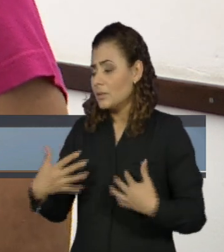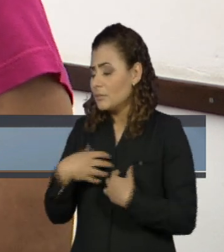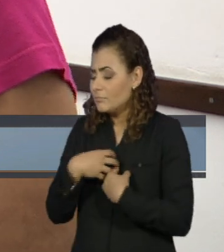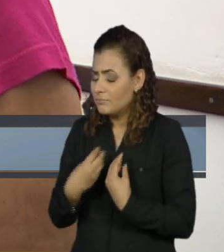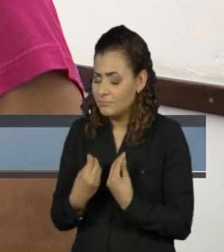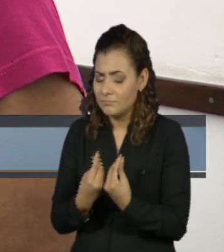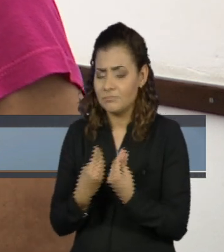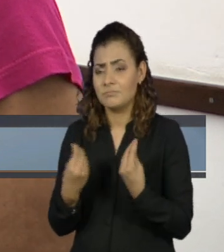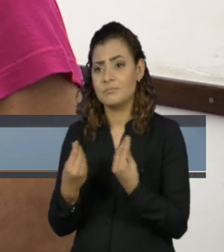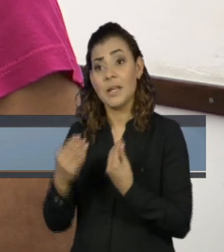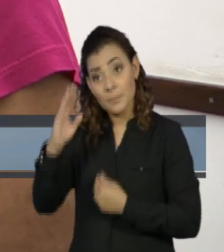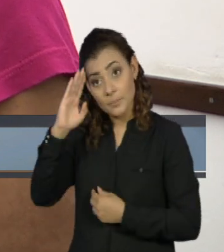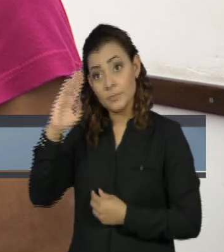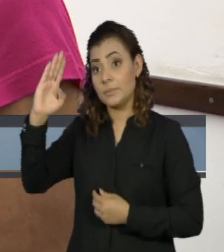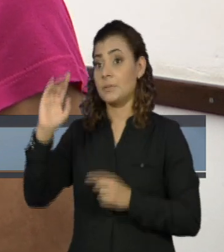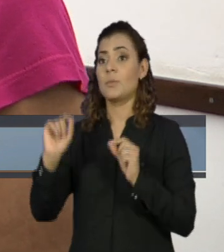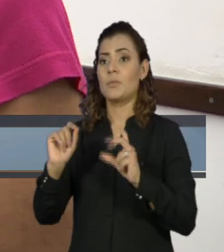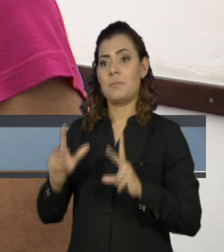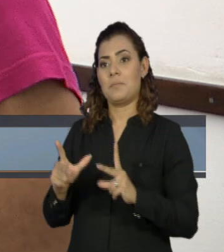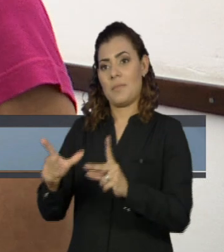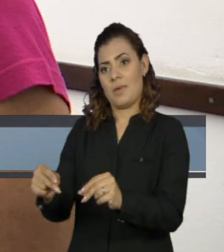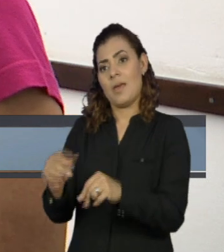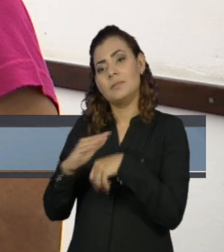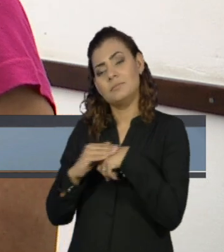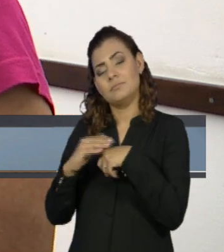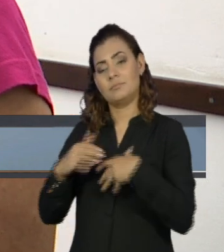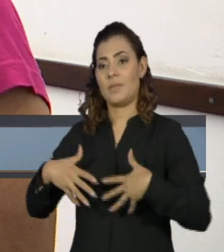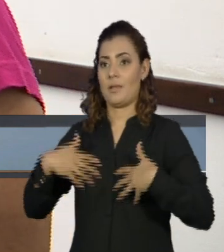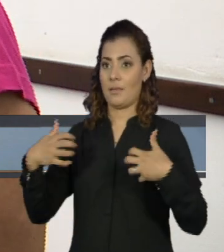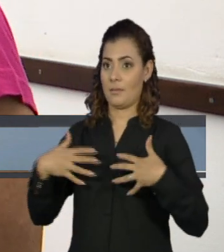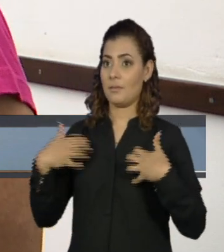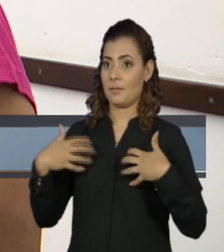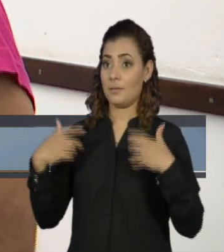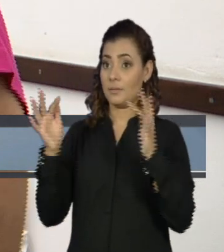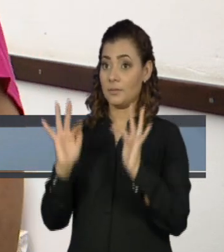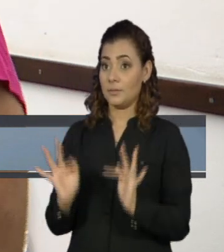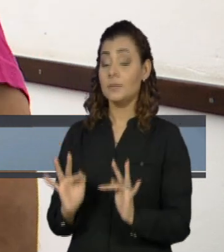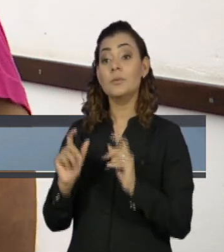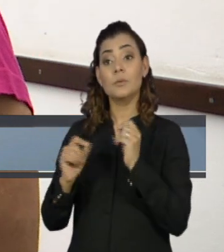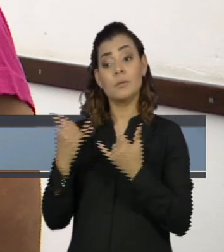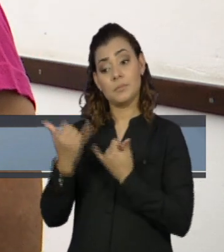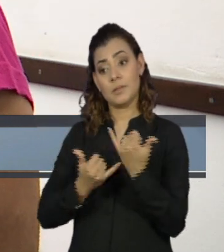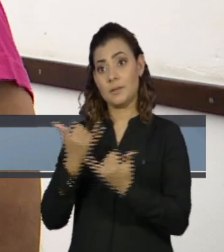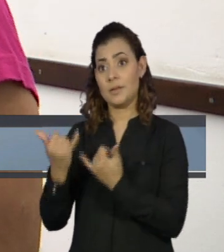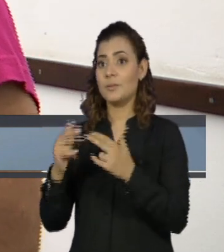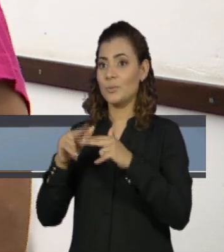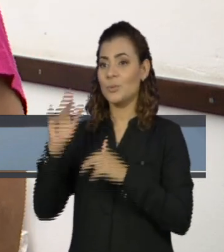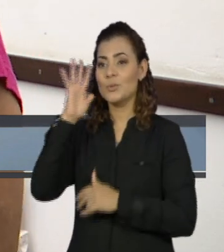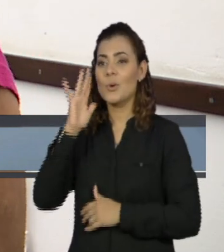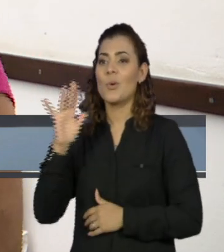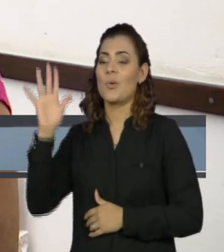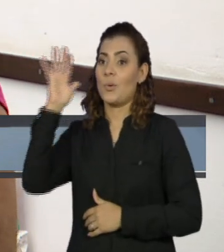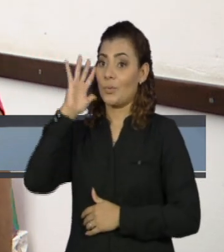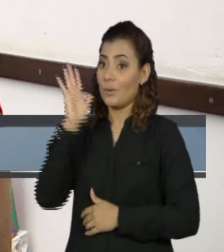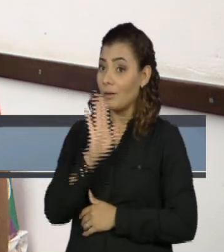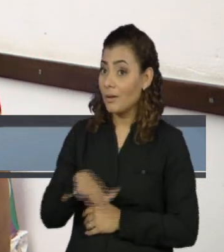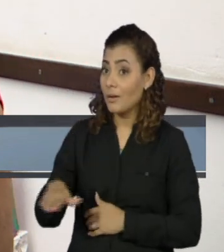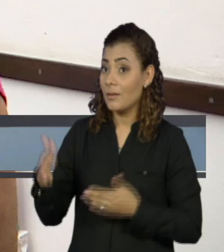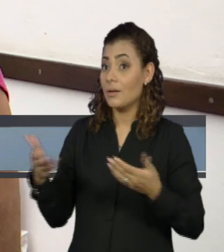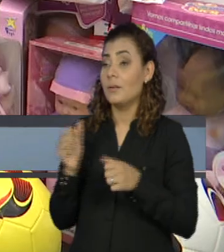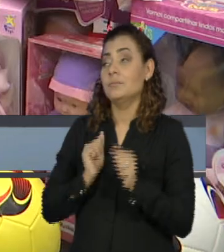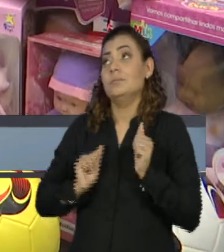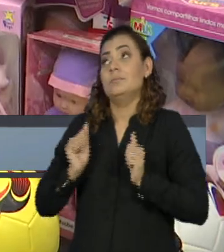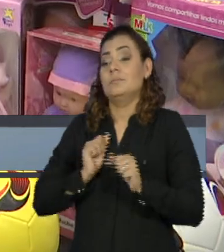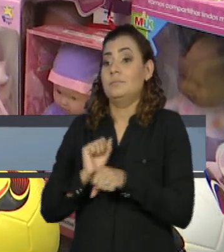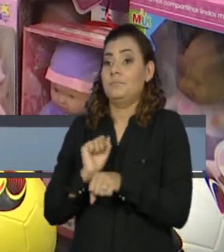e mais do que nunca merecem um pouco de alegria através do brinquedo e realizar esse sonho que a criança fica aguardando.